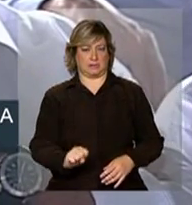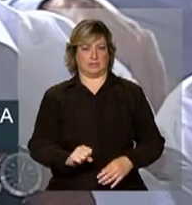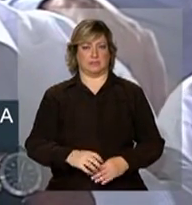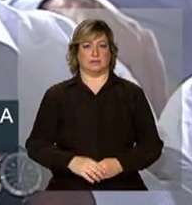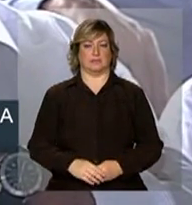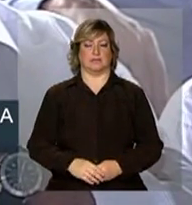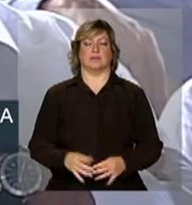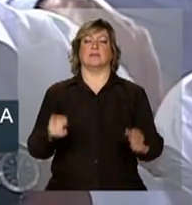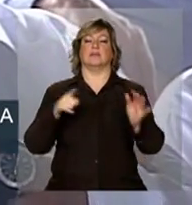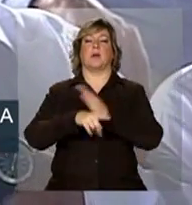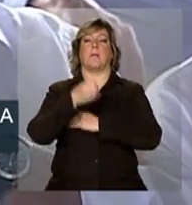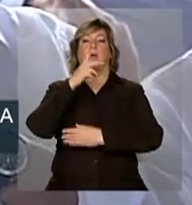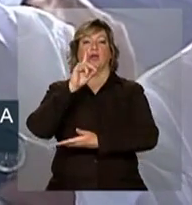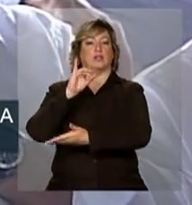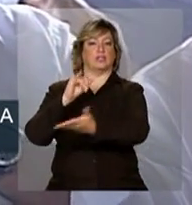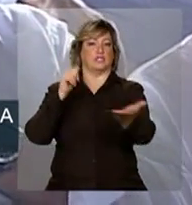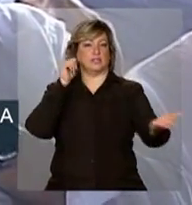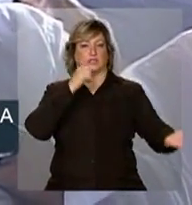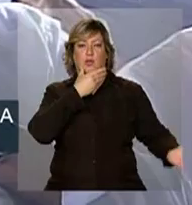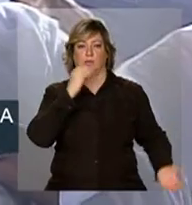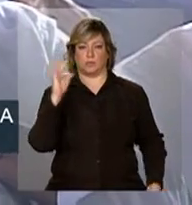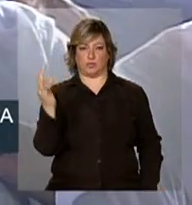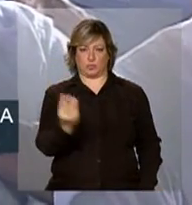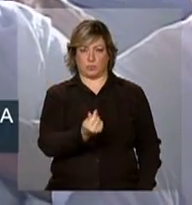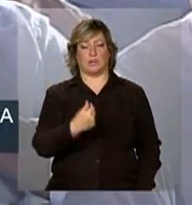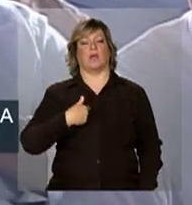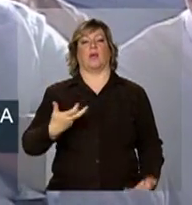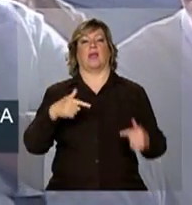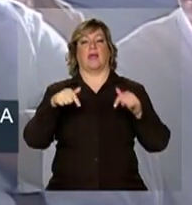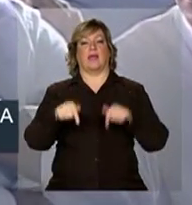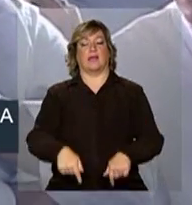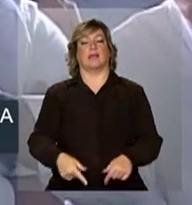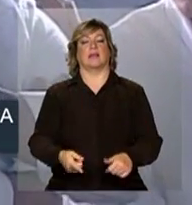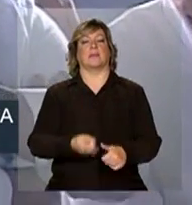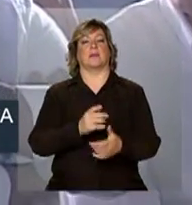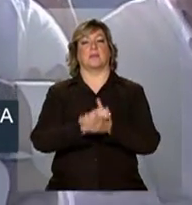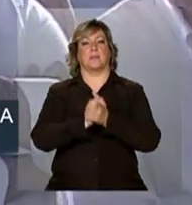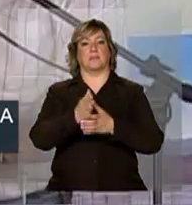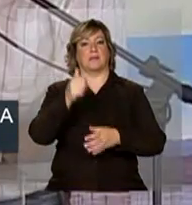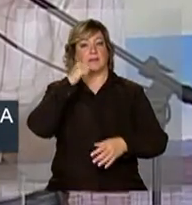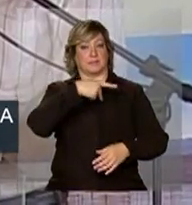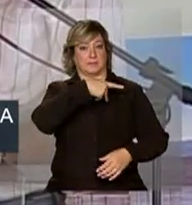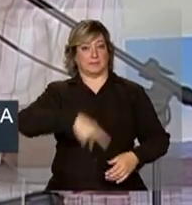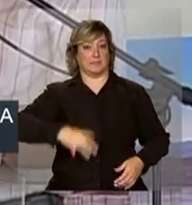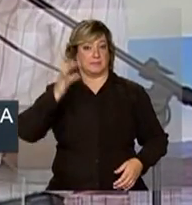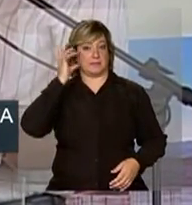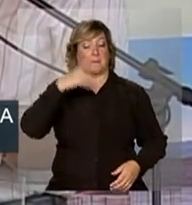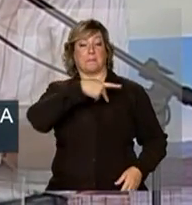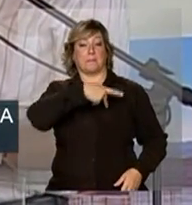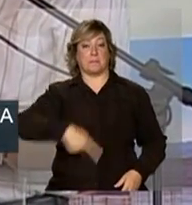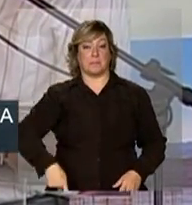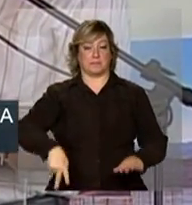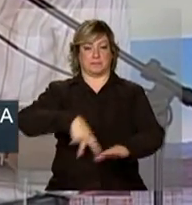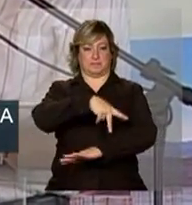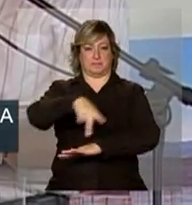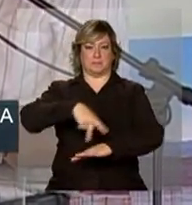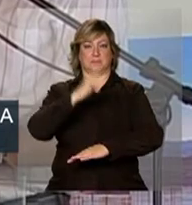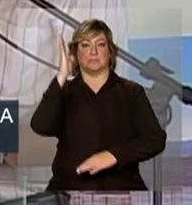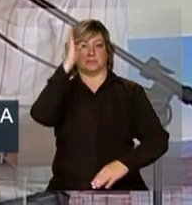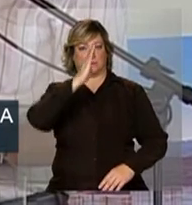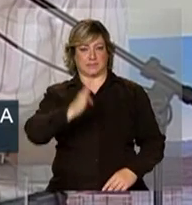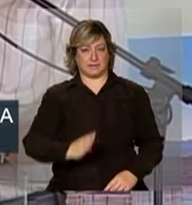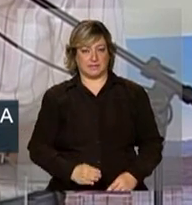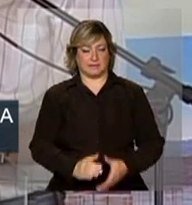Bom dia a todos e todas. Queria aqui, neste momento, cumprimentar a senhora Dilma Rousseff, presidente da República do Brasil.